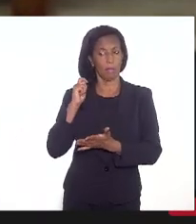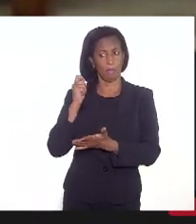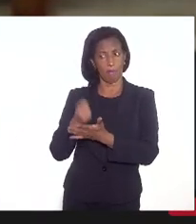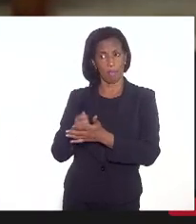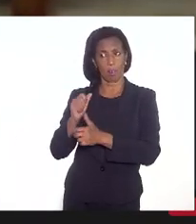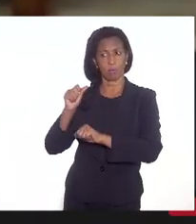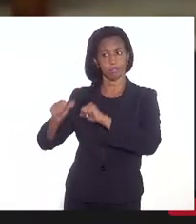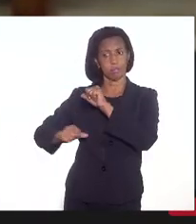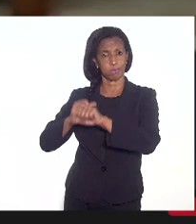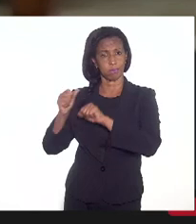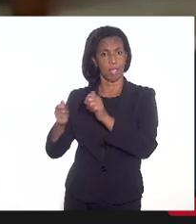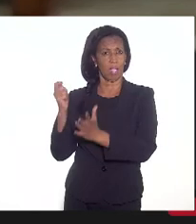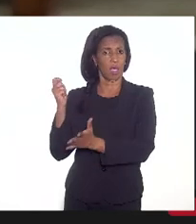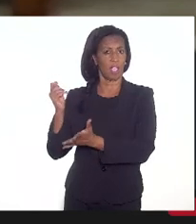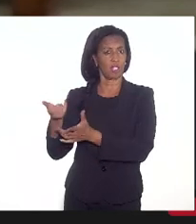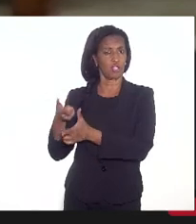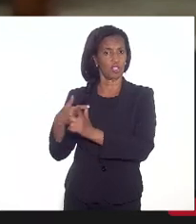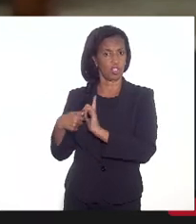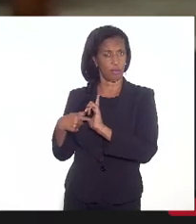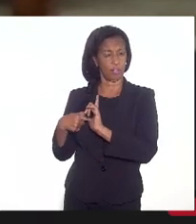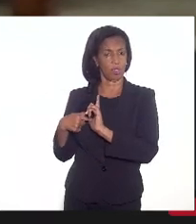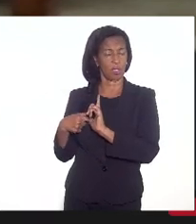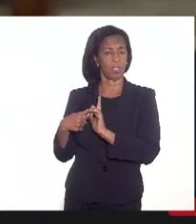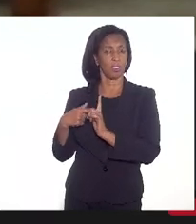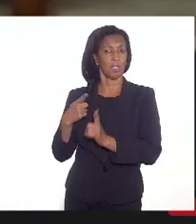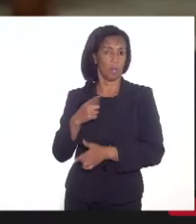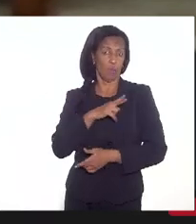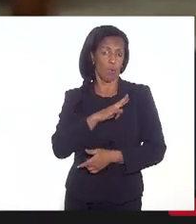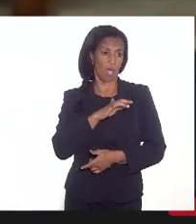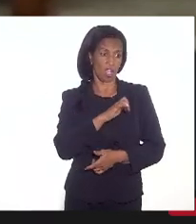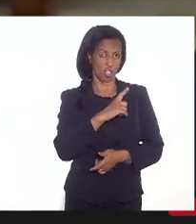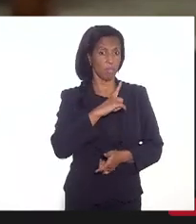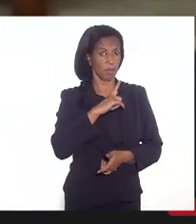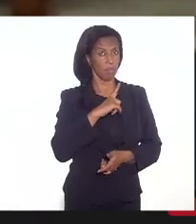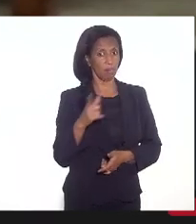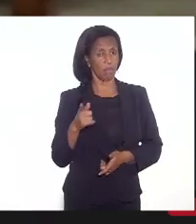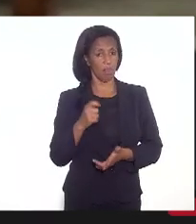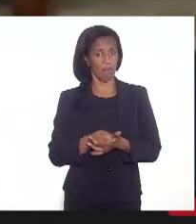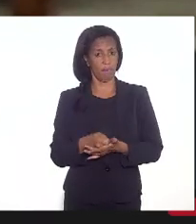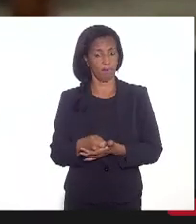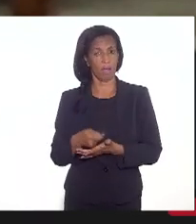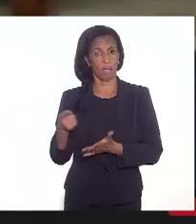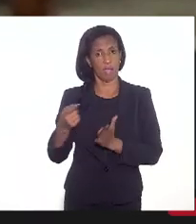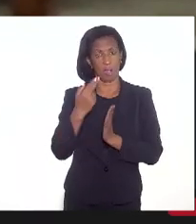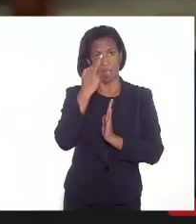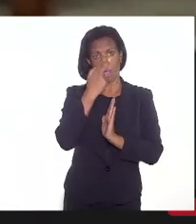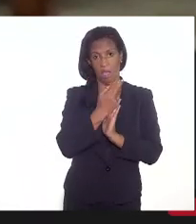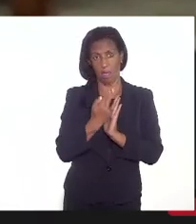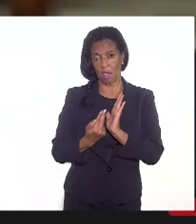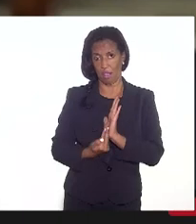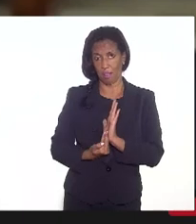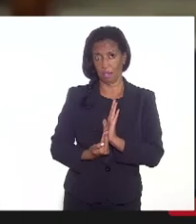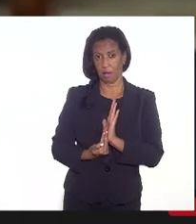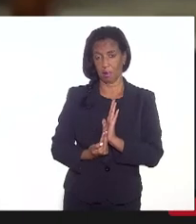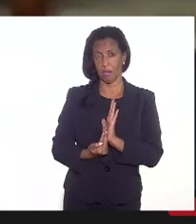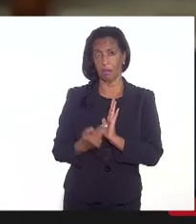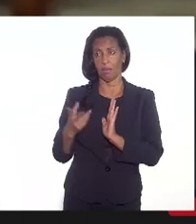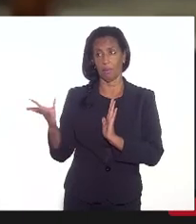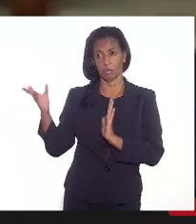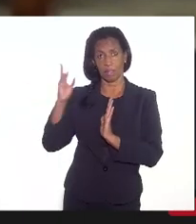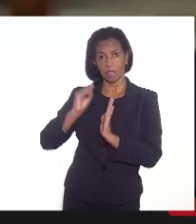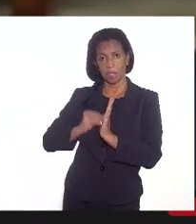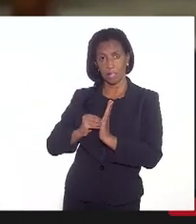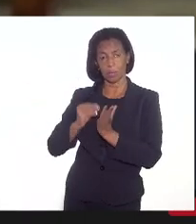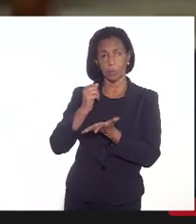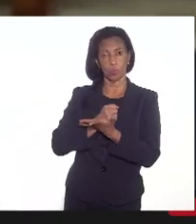no fundo, no fundo, o regime tem a ver com isso, e o regime, ele estabelece regras que estarão contempladas dentro